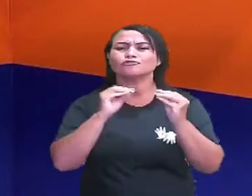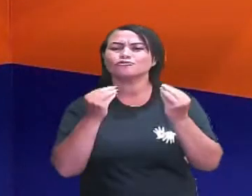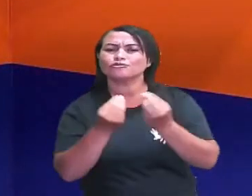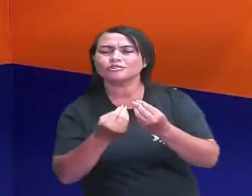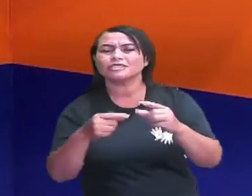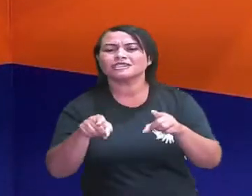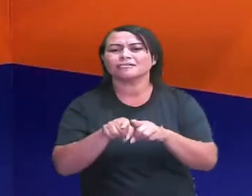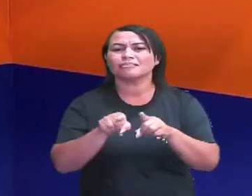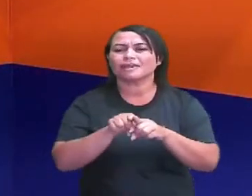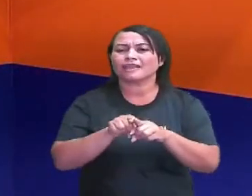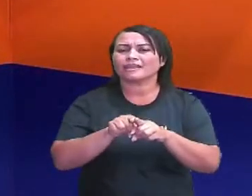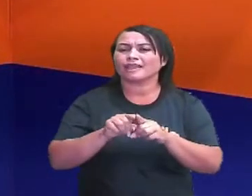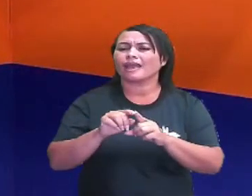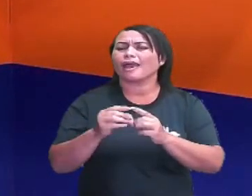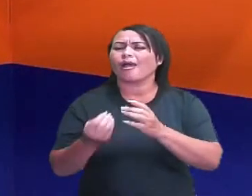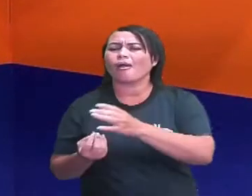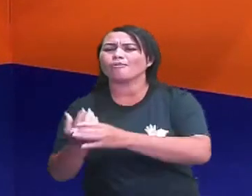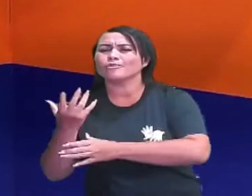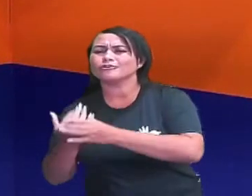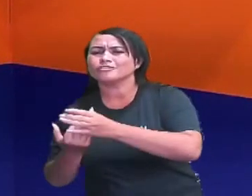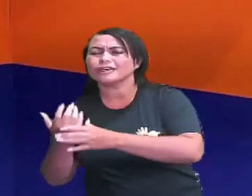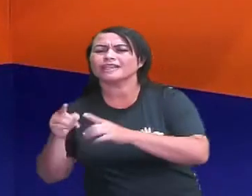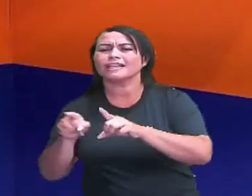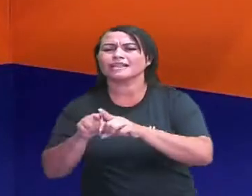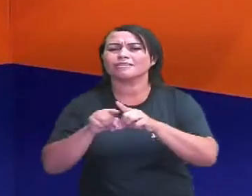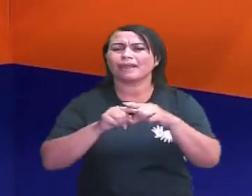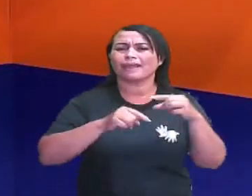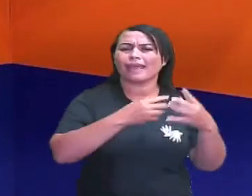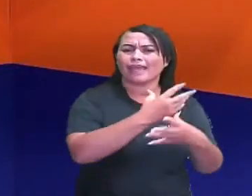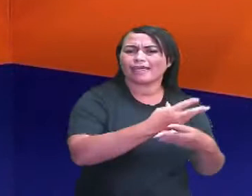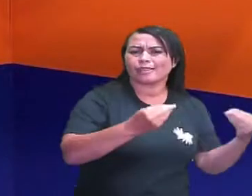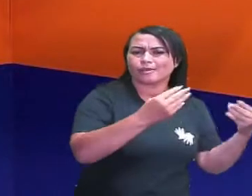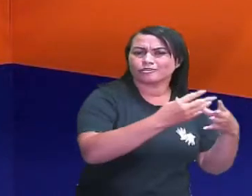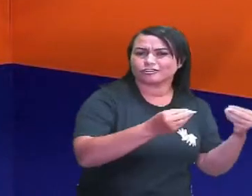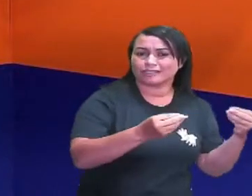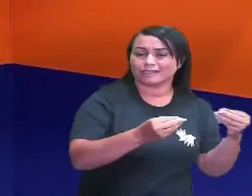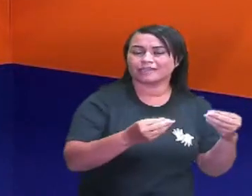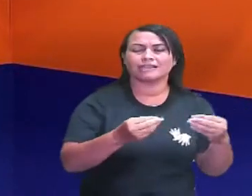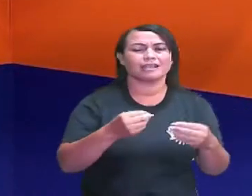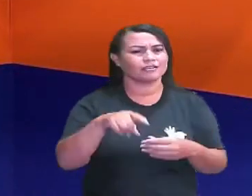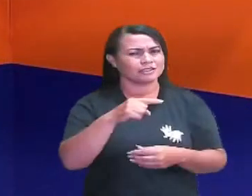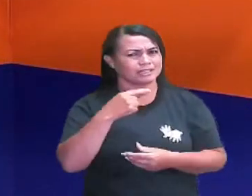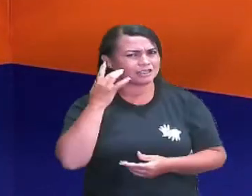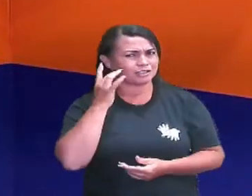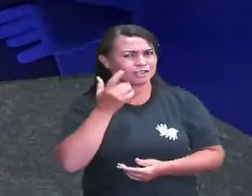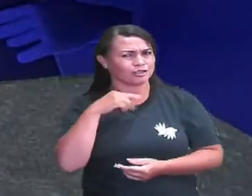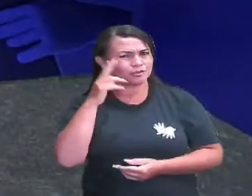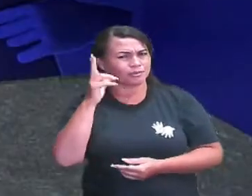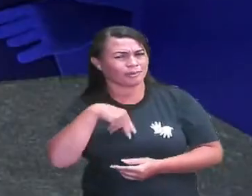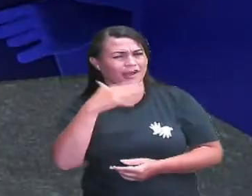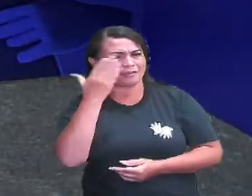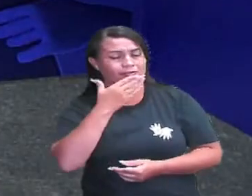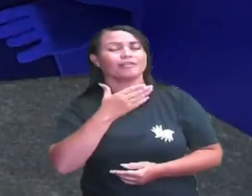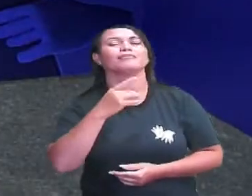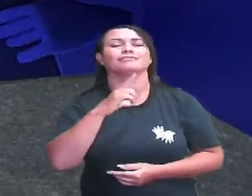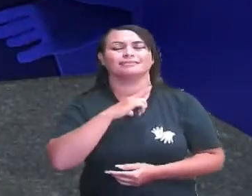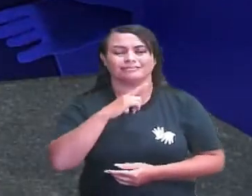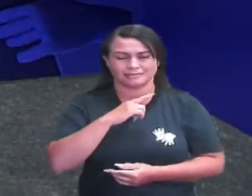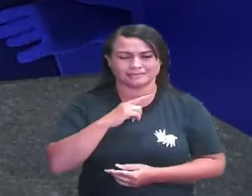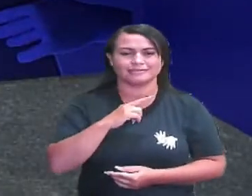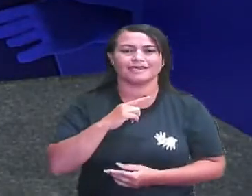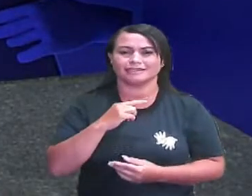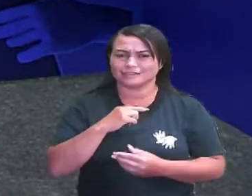heterogêneas. Parece coisas que você nunca viu na vida, mas você vai ver que tem muito a ver com o nosso cotidiano. Nosso objetivo hoje,